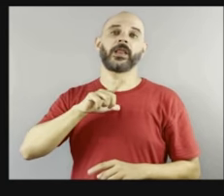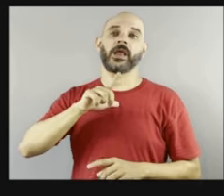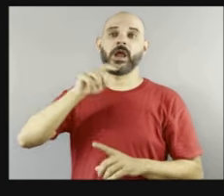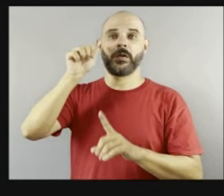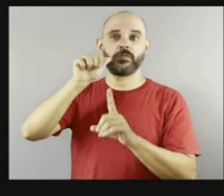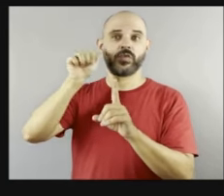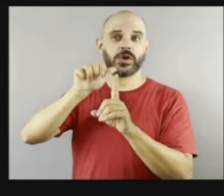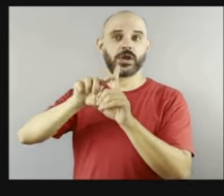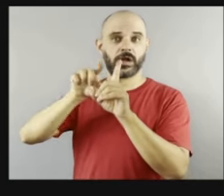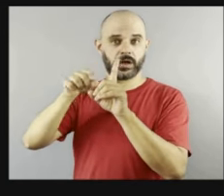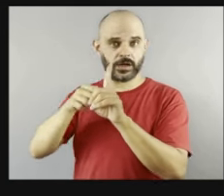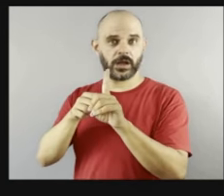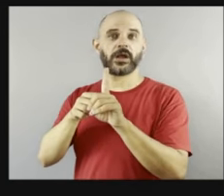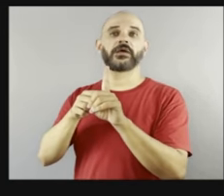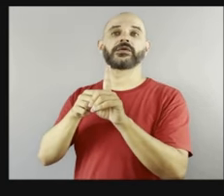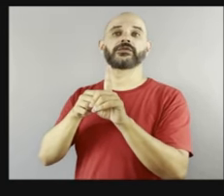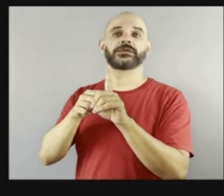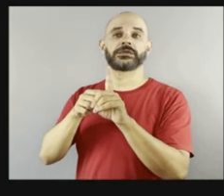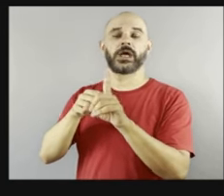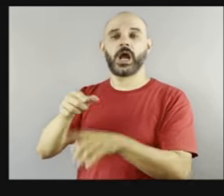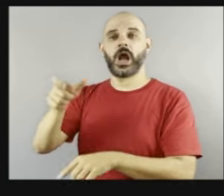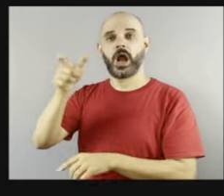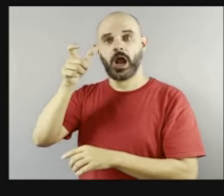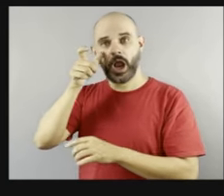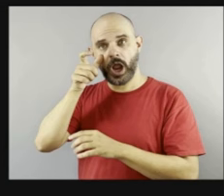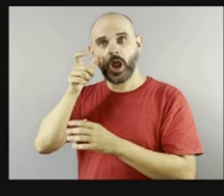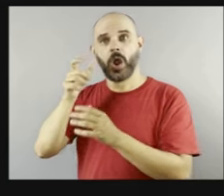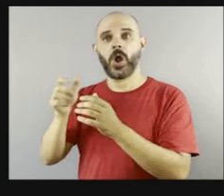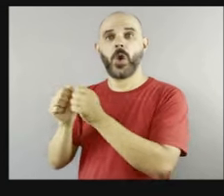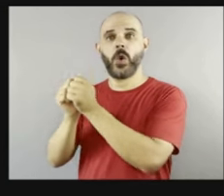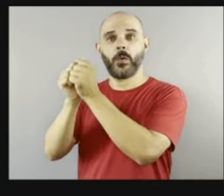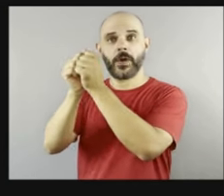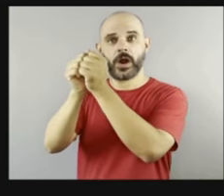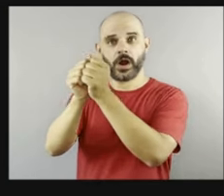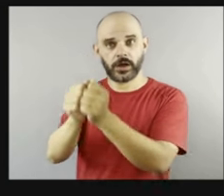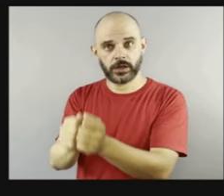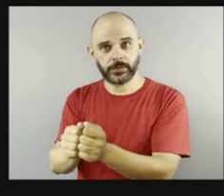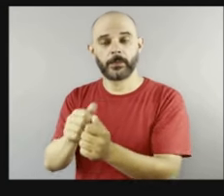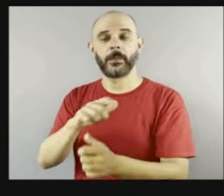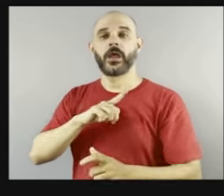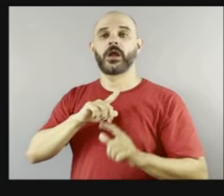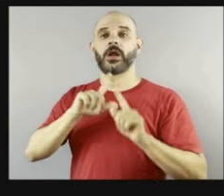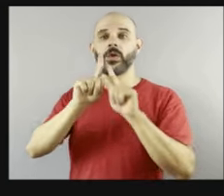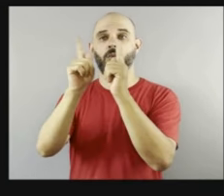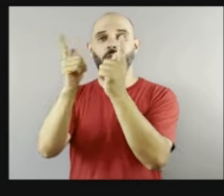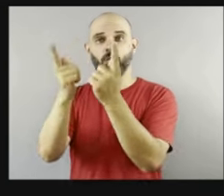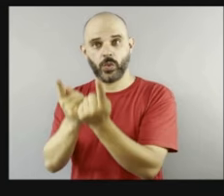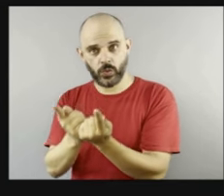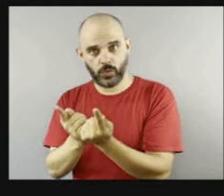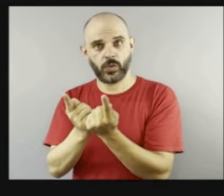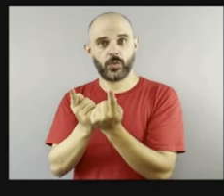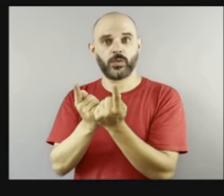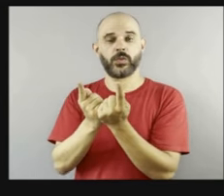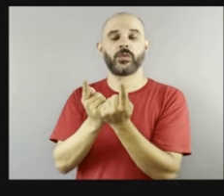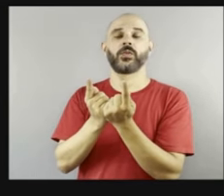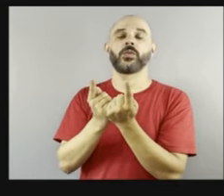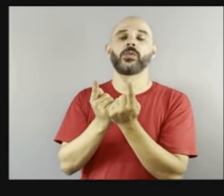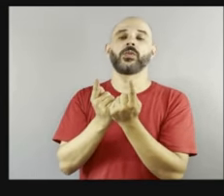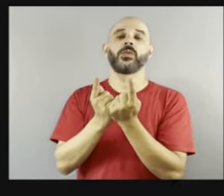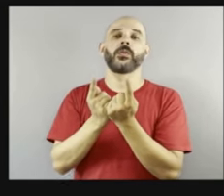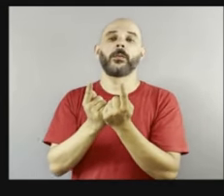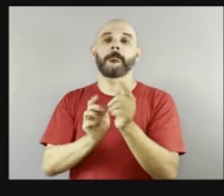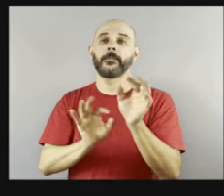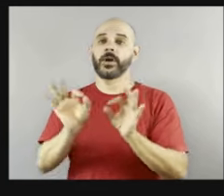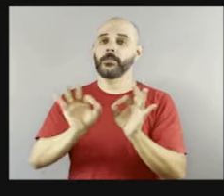existe um grupo que está absolutamente preparado, daí desde o pré-natal,